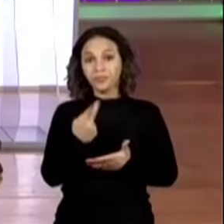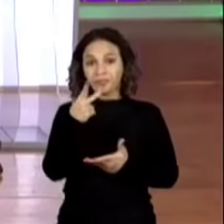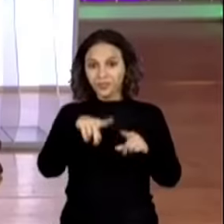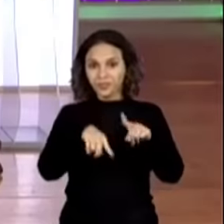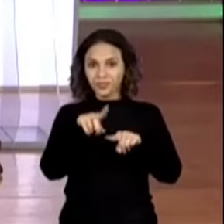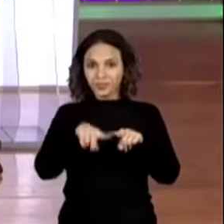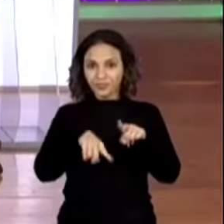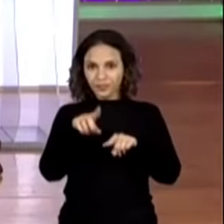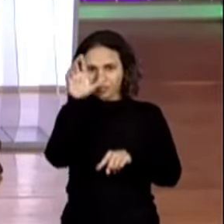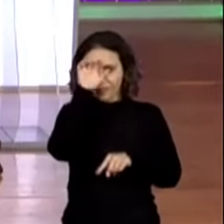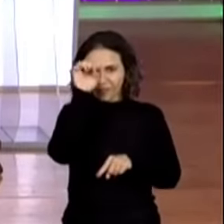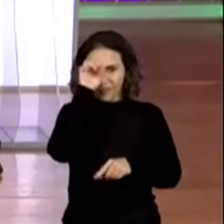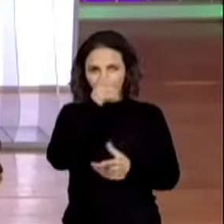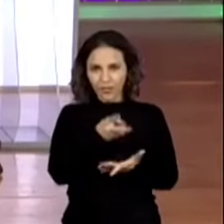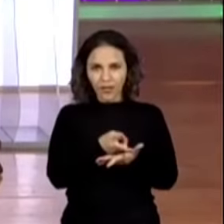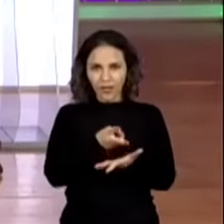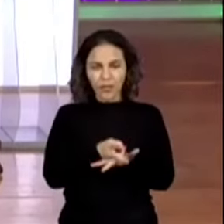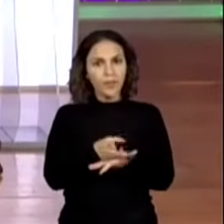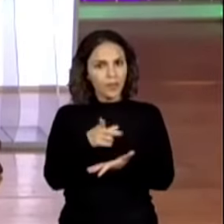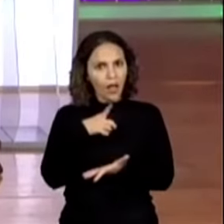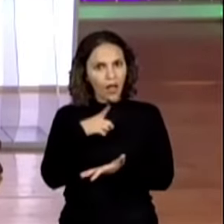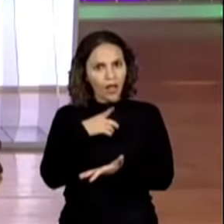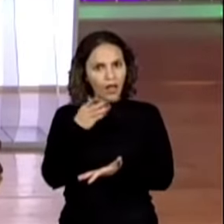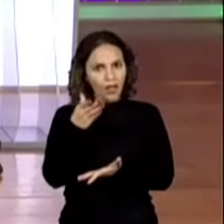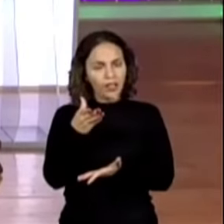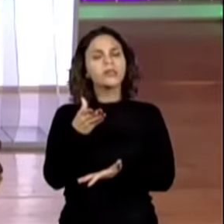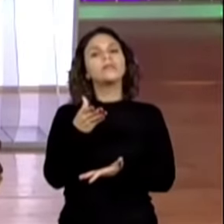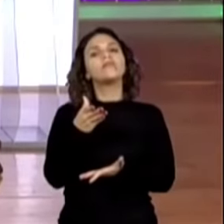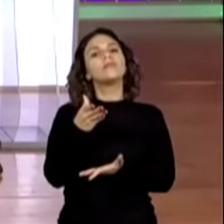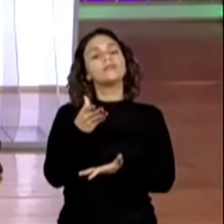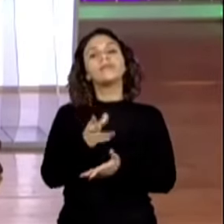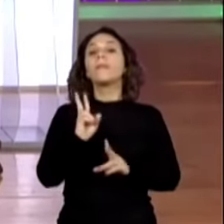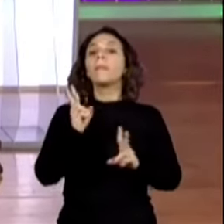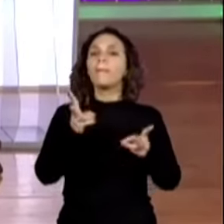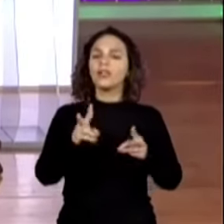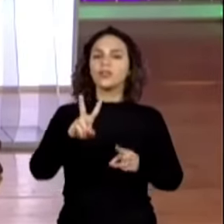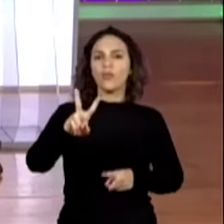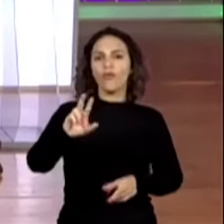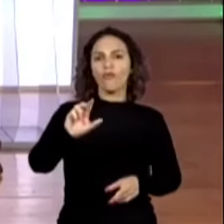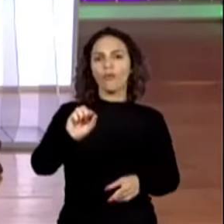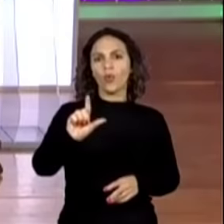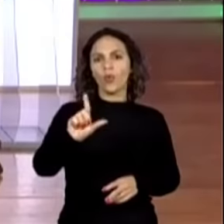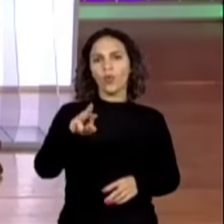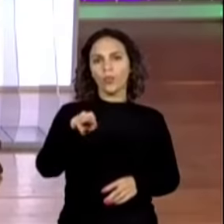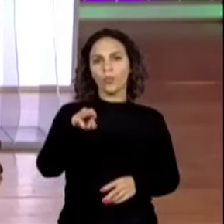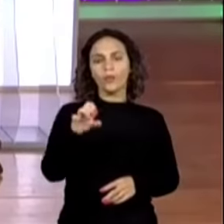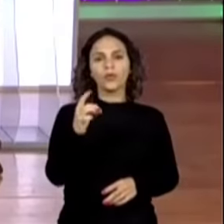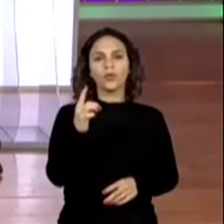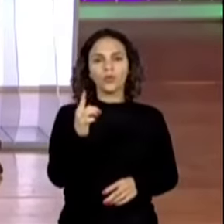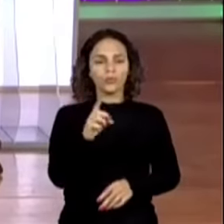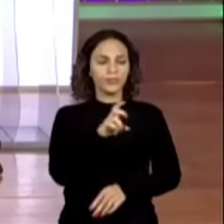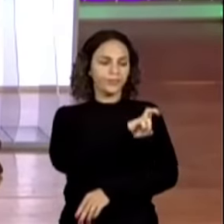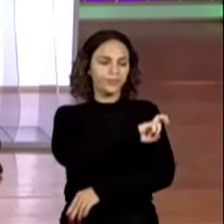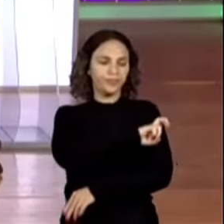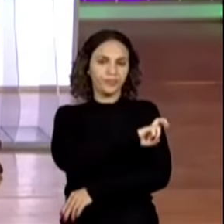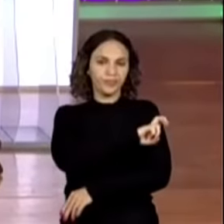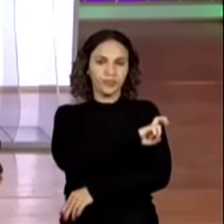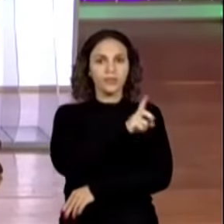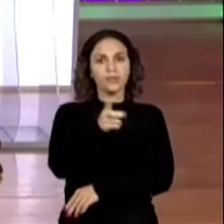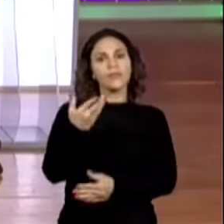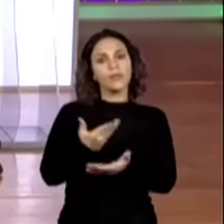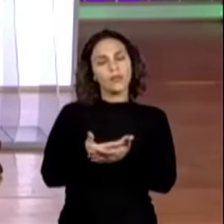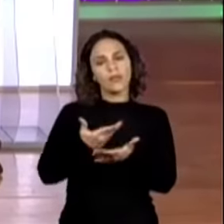material do Aprender Sempre, ainda permanecemos com o volume 1 do quinto ano, que está, essa aula